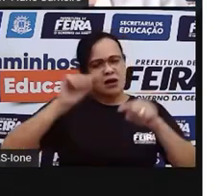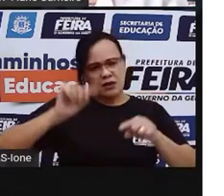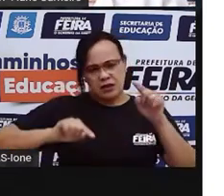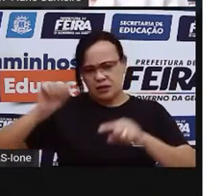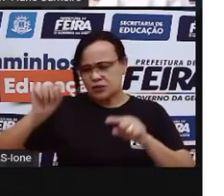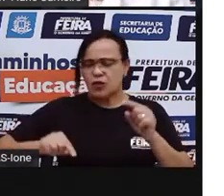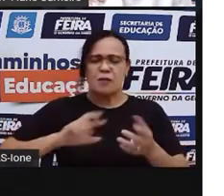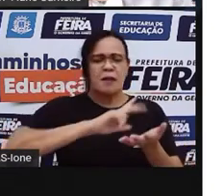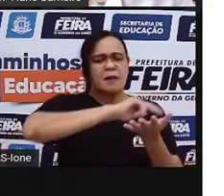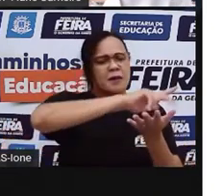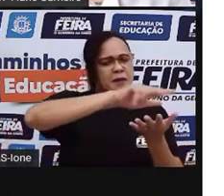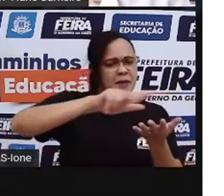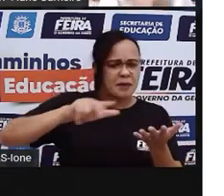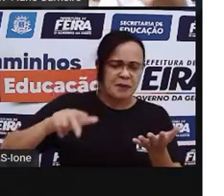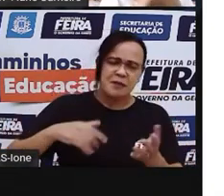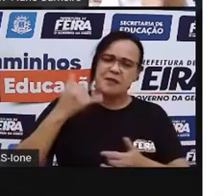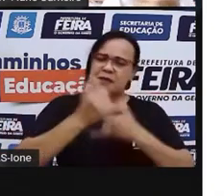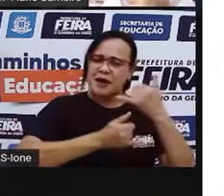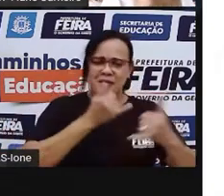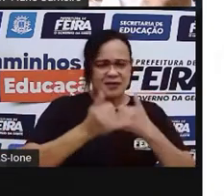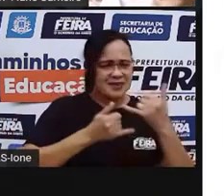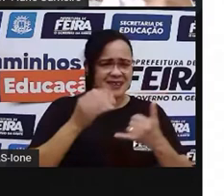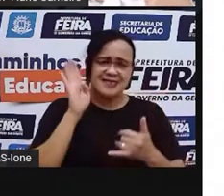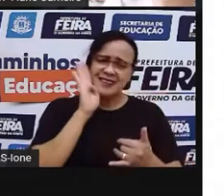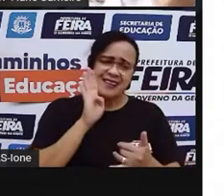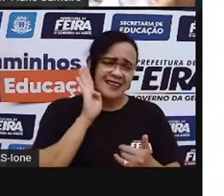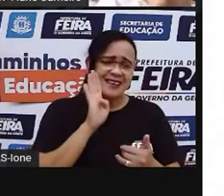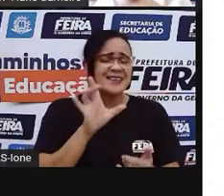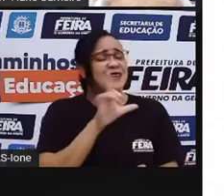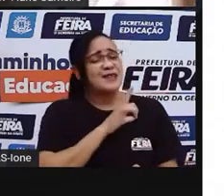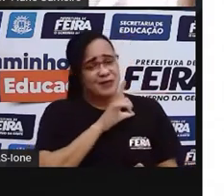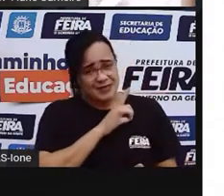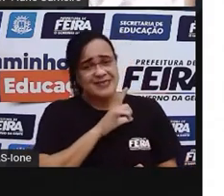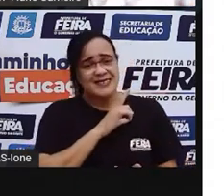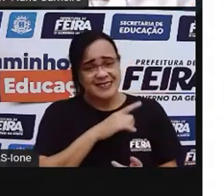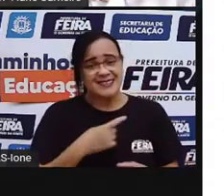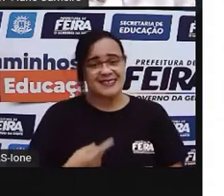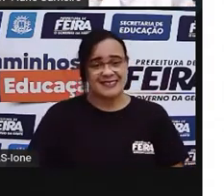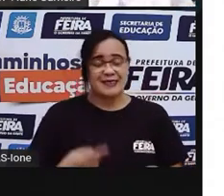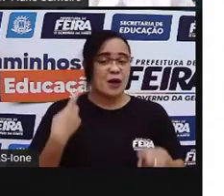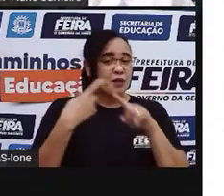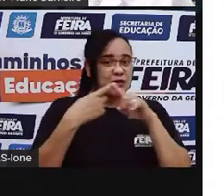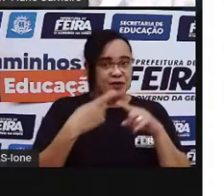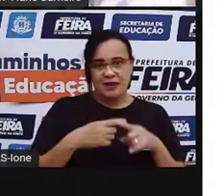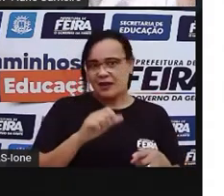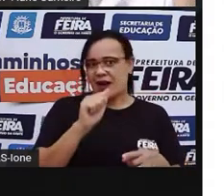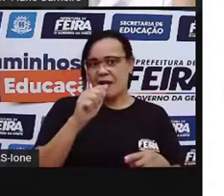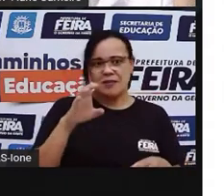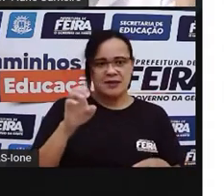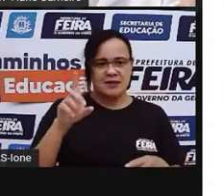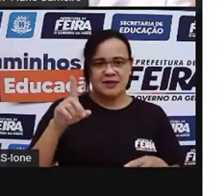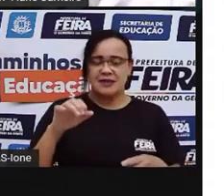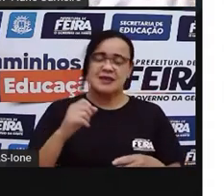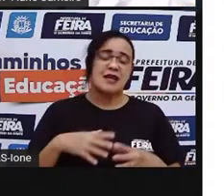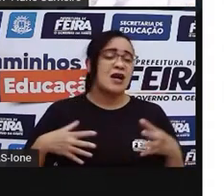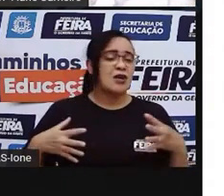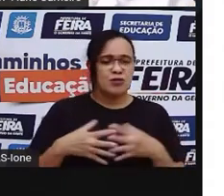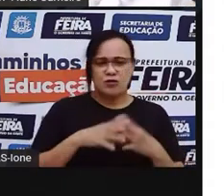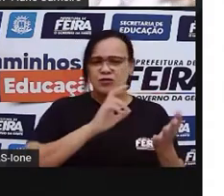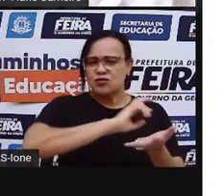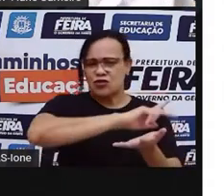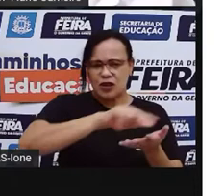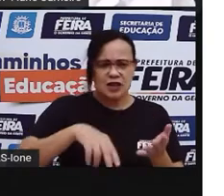brincadeira da palavra de fruta, mas ela é bem legal. Porque você já explora o alfabeto, Já vai pensando aí nas